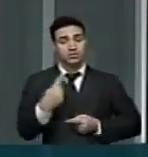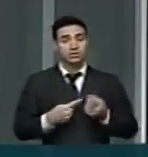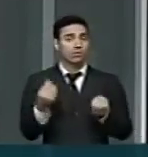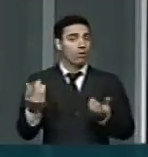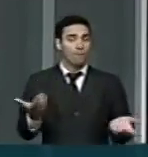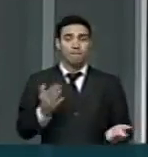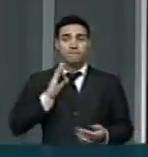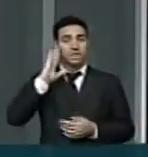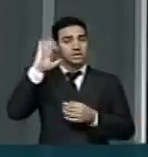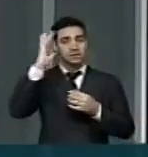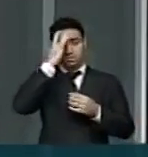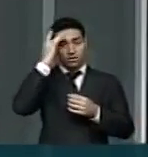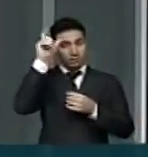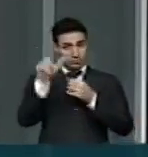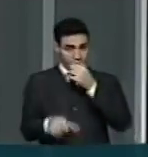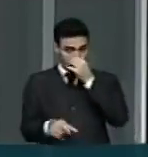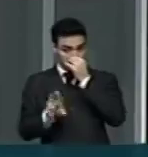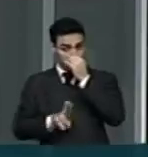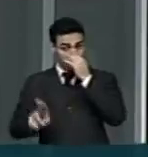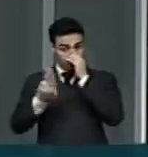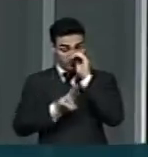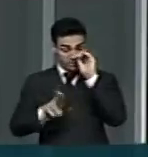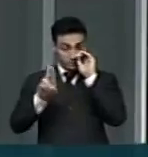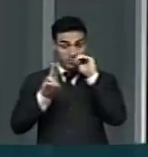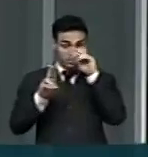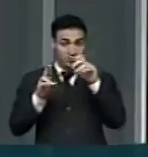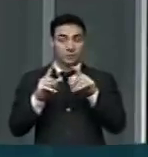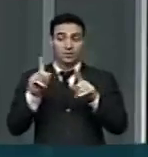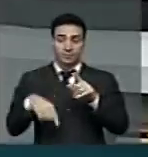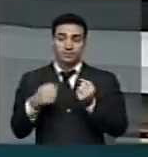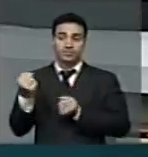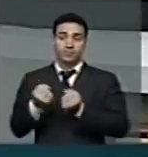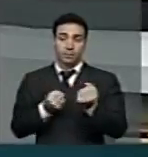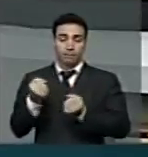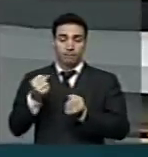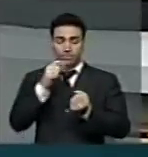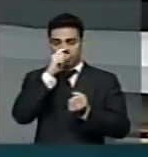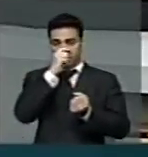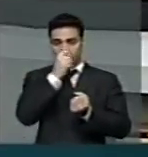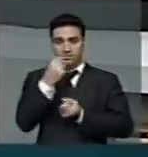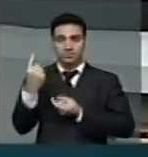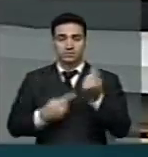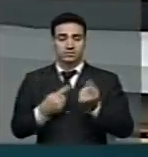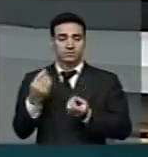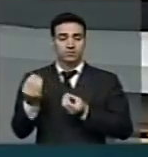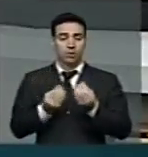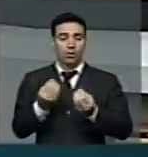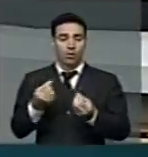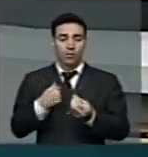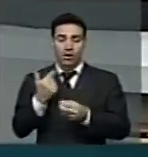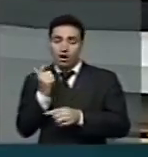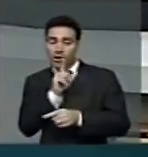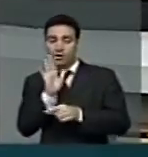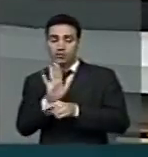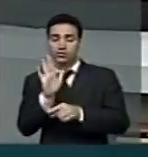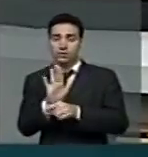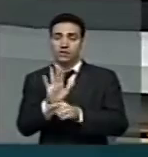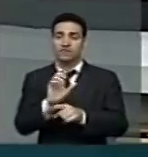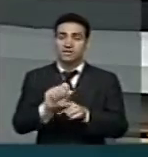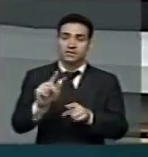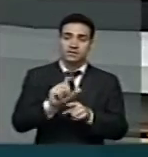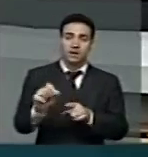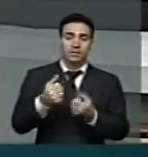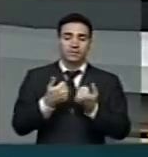principal beneficiário hoje do transporte público que o usuário do automóvel, como ele tem que contribuir com o financiamento do